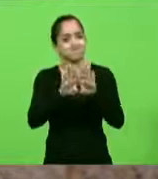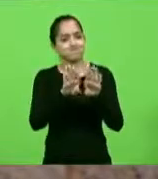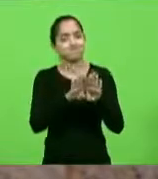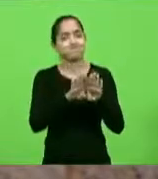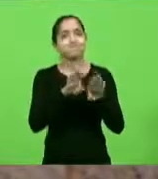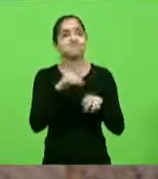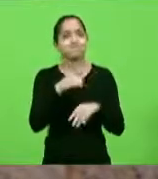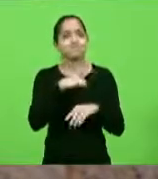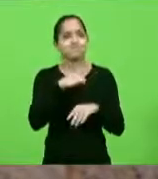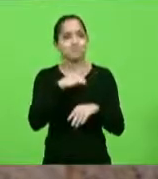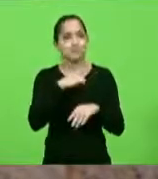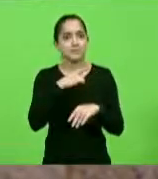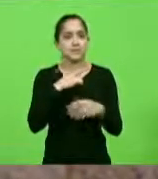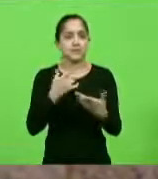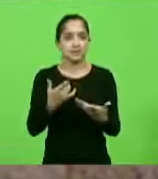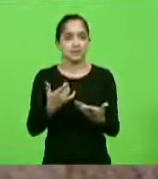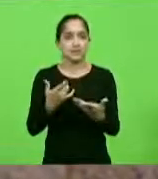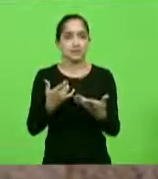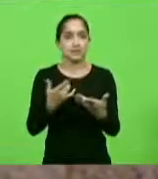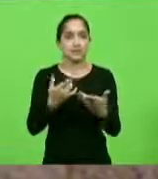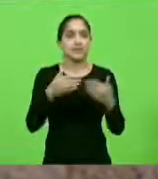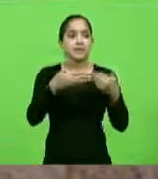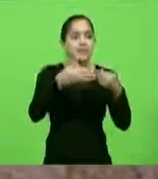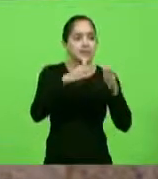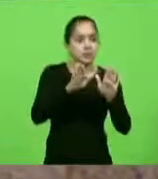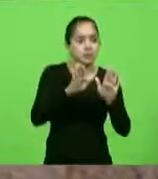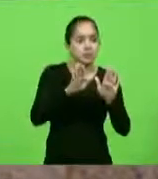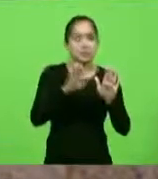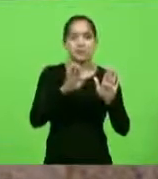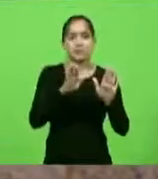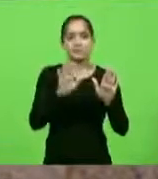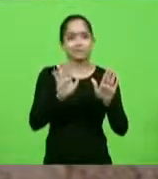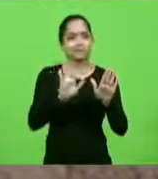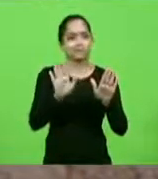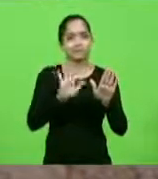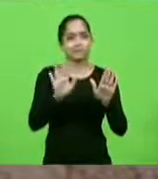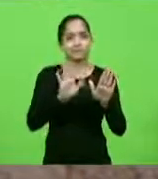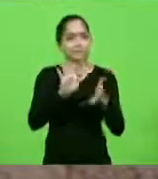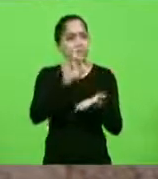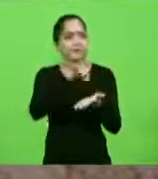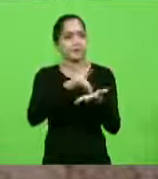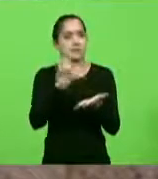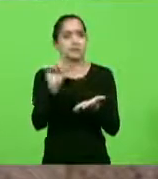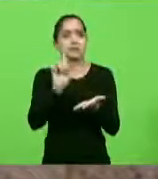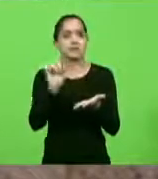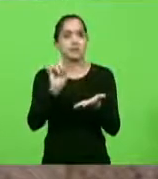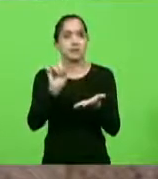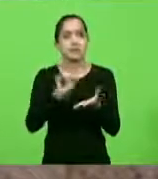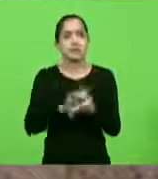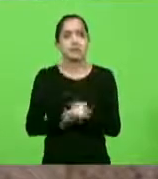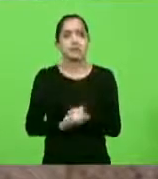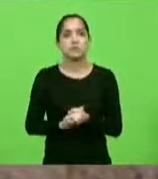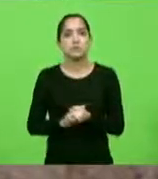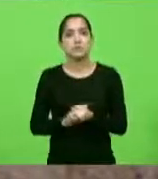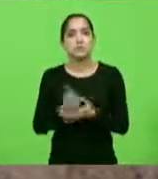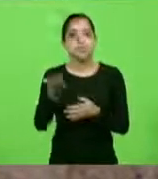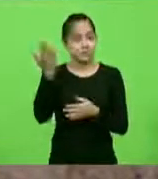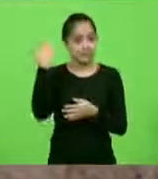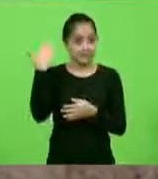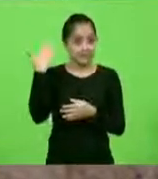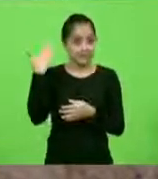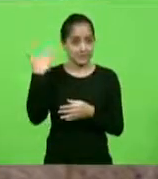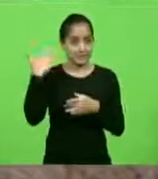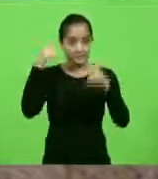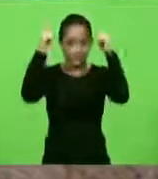Existe ali uma tradicional abertura pra inglês ver, que era o que acontecia no período imperial quando os